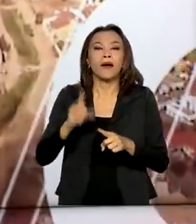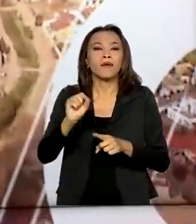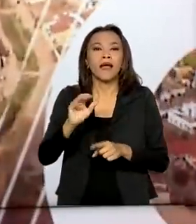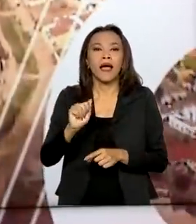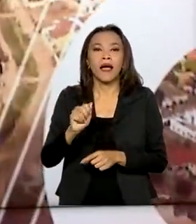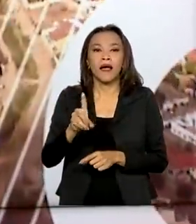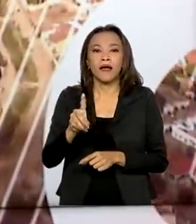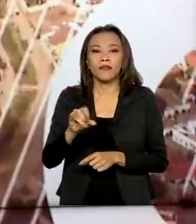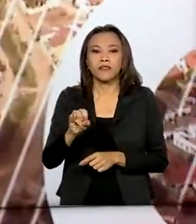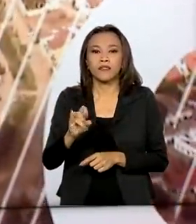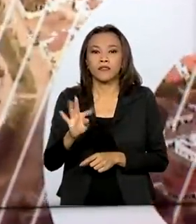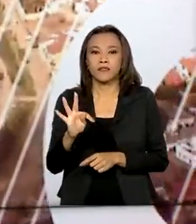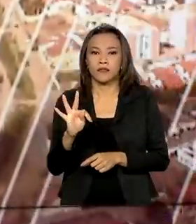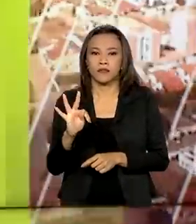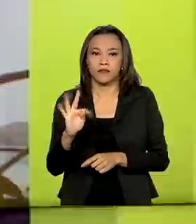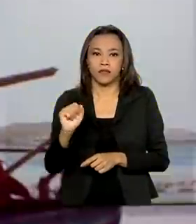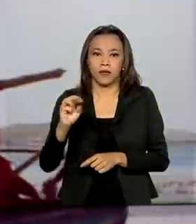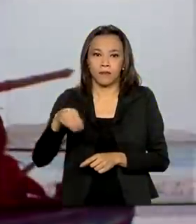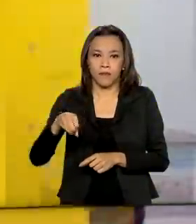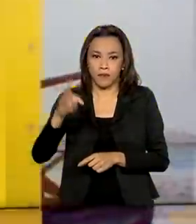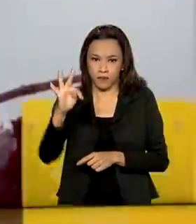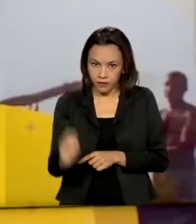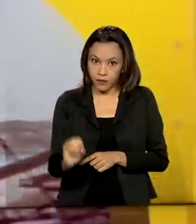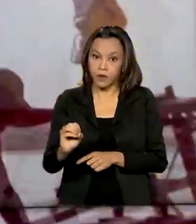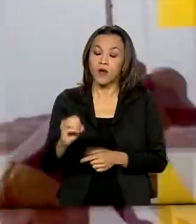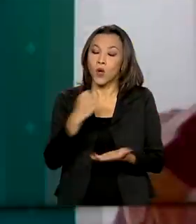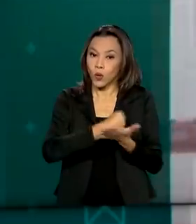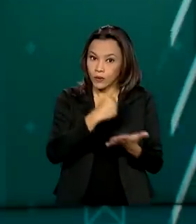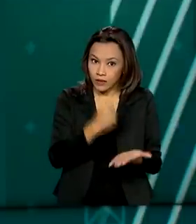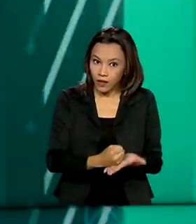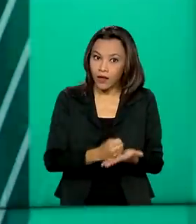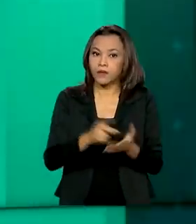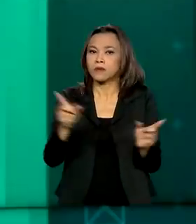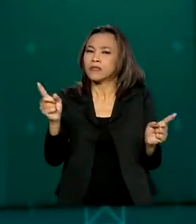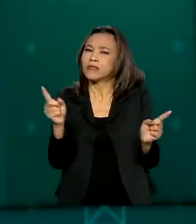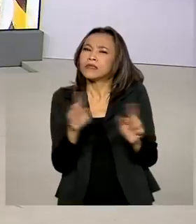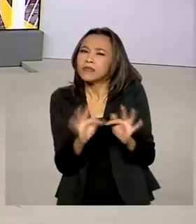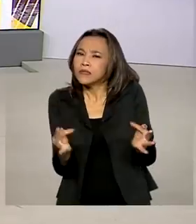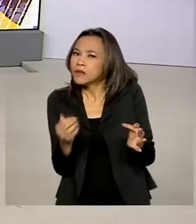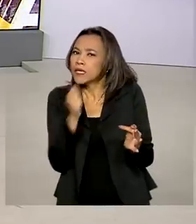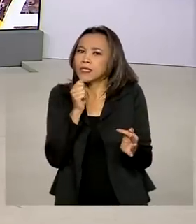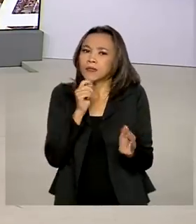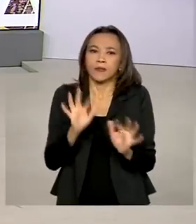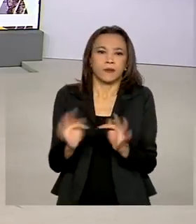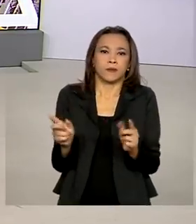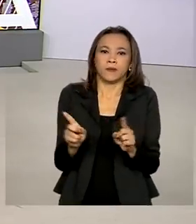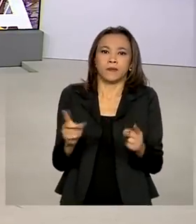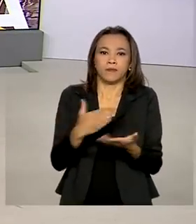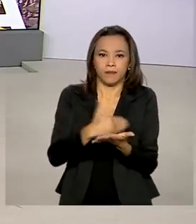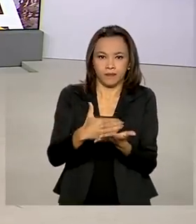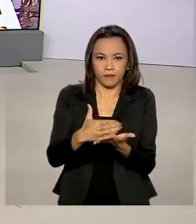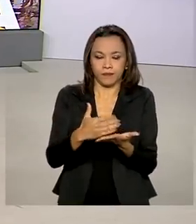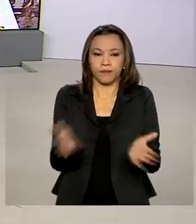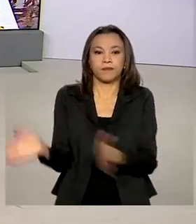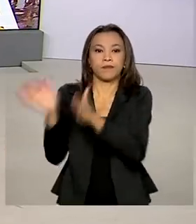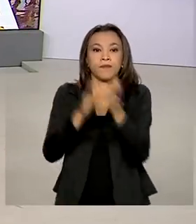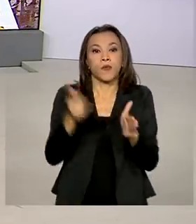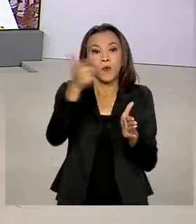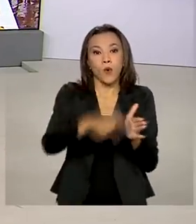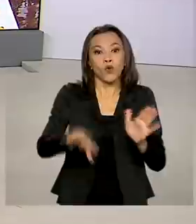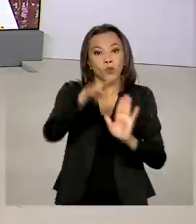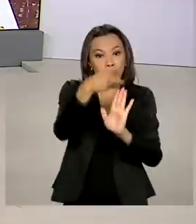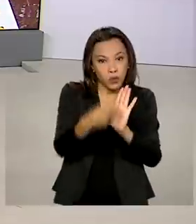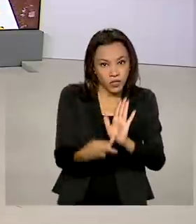pela internet. A prorrogação vale para contratos simplificados e não simplificados. O projeto Rota 2030